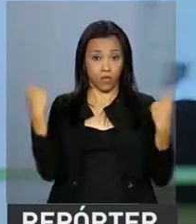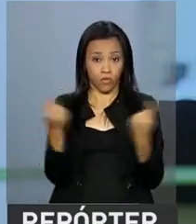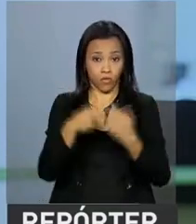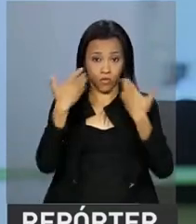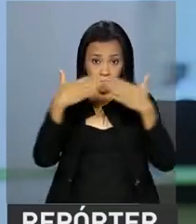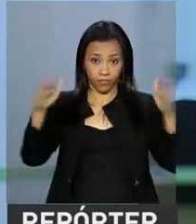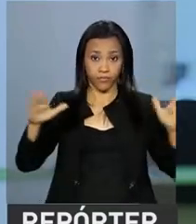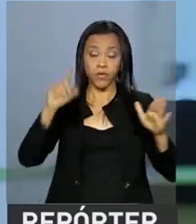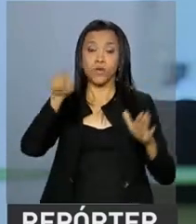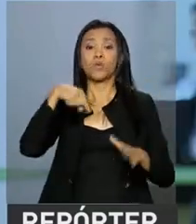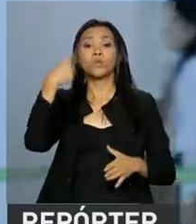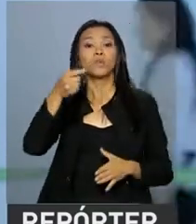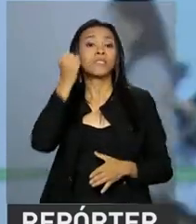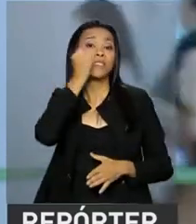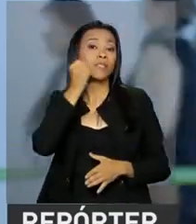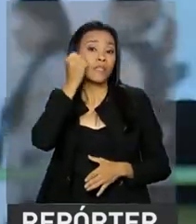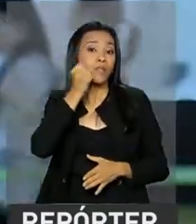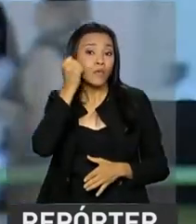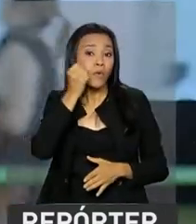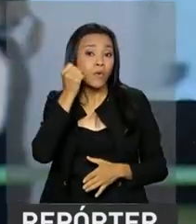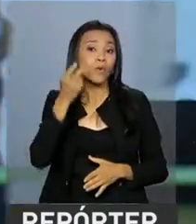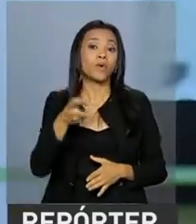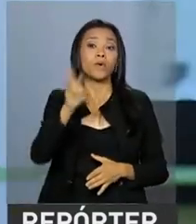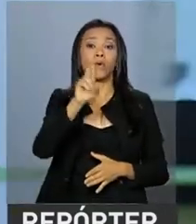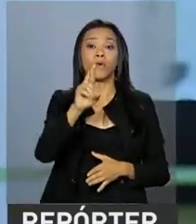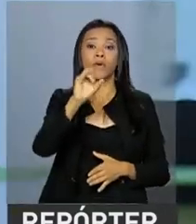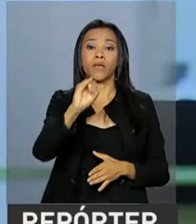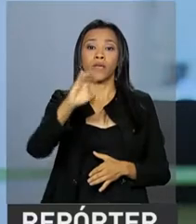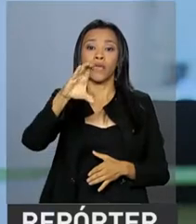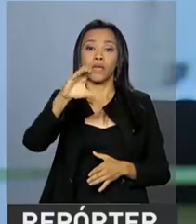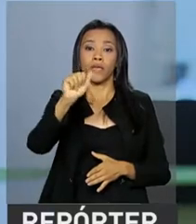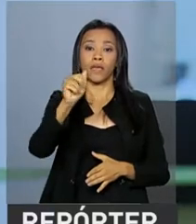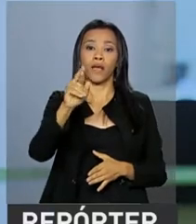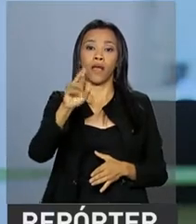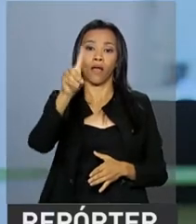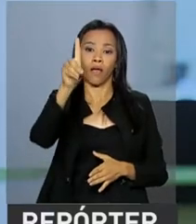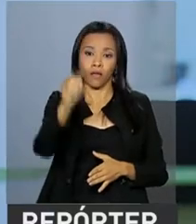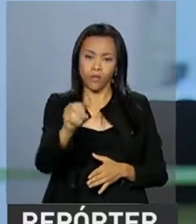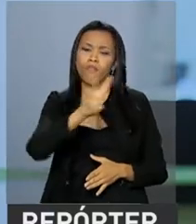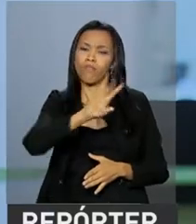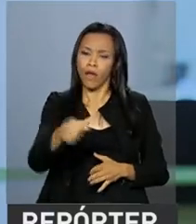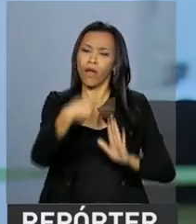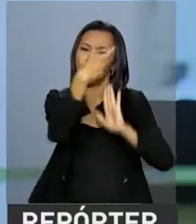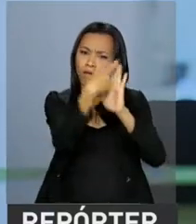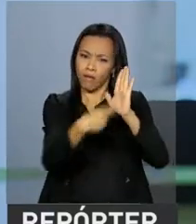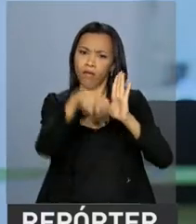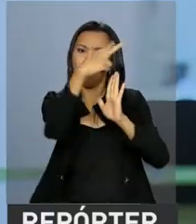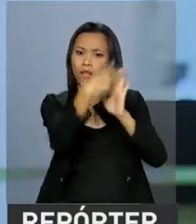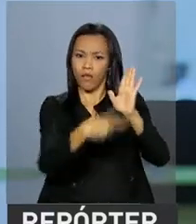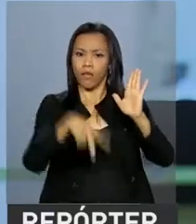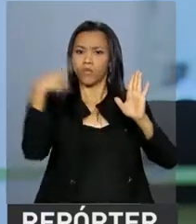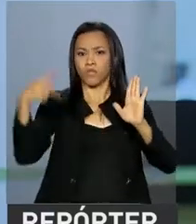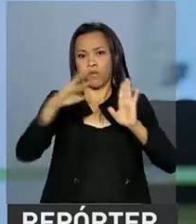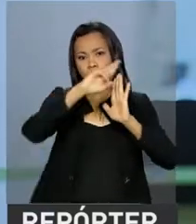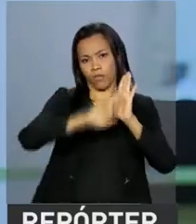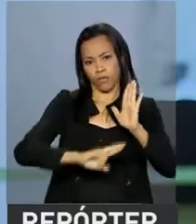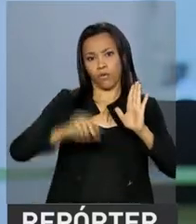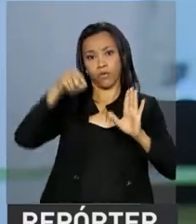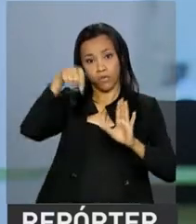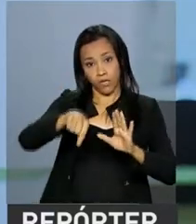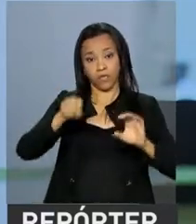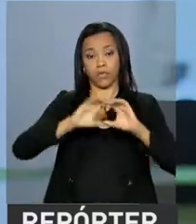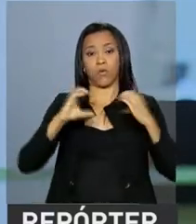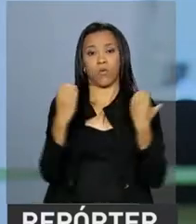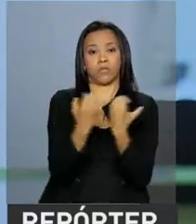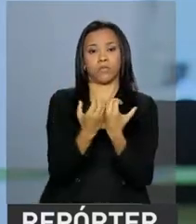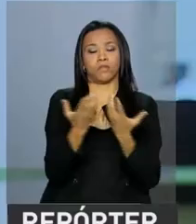o senador Ricardo Ferraço deve fazer a leitura do seu relatório na Comissão de Assuntos Econômicos ali